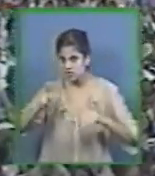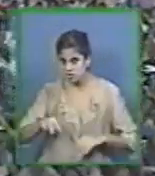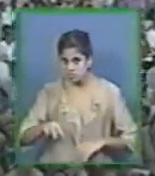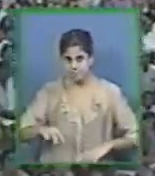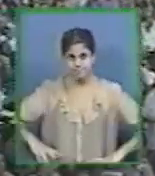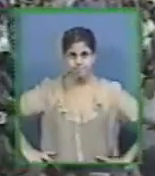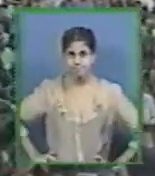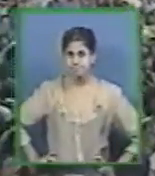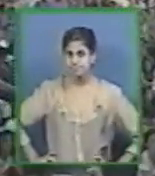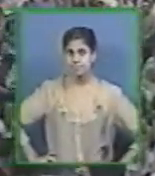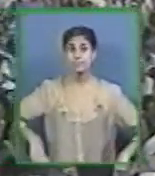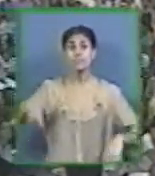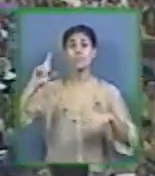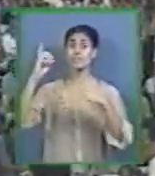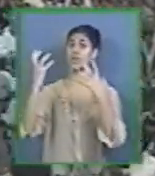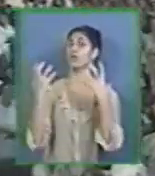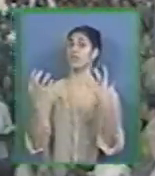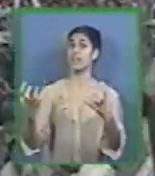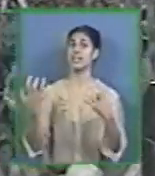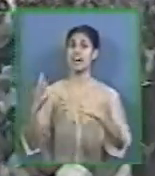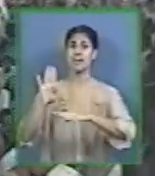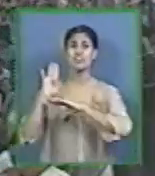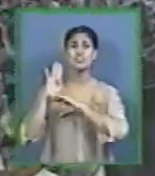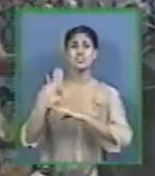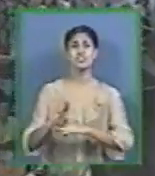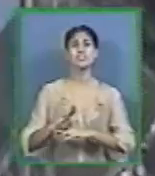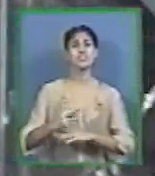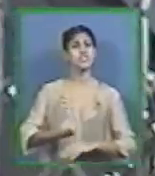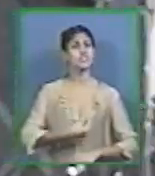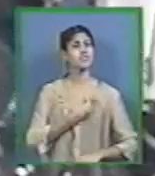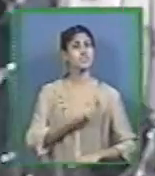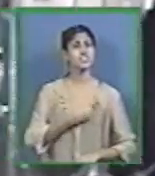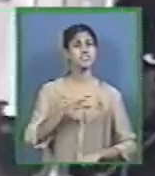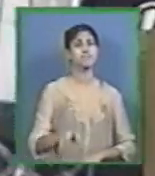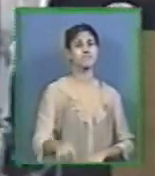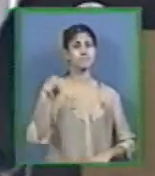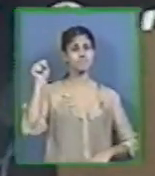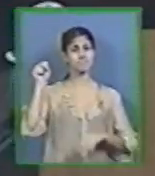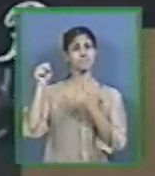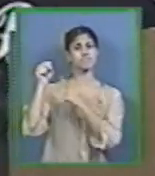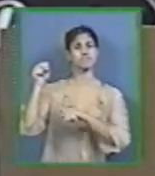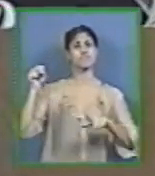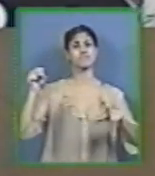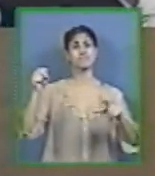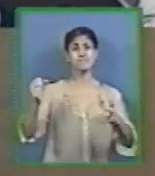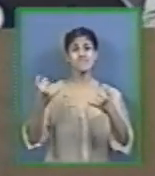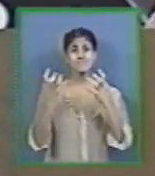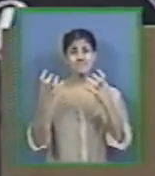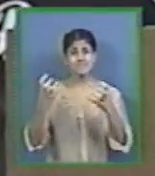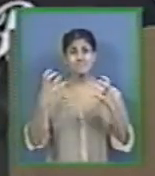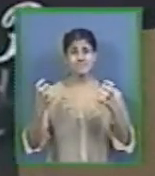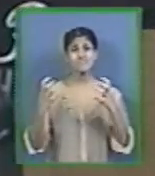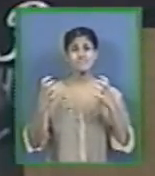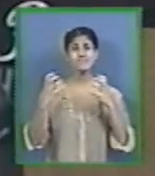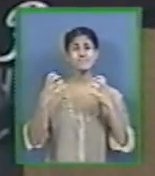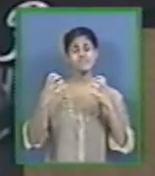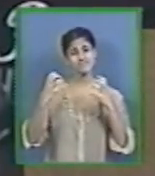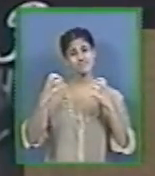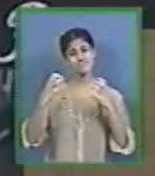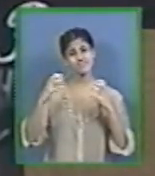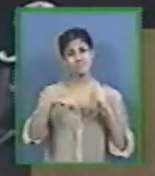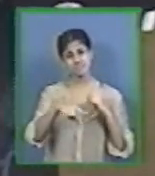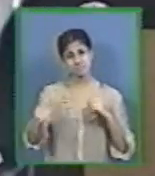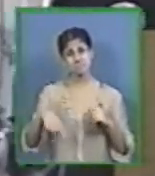Para resgatar o homem Da mão do diabo Para que ele tivesse de novo Esta autoridade